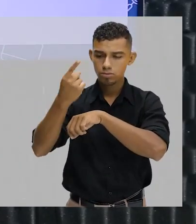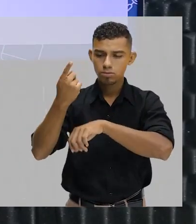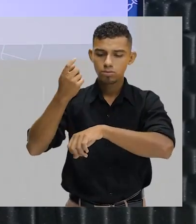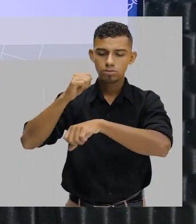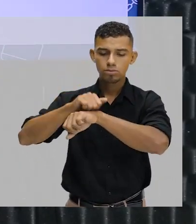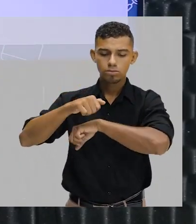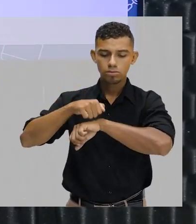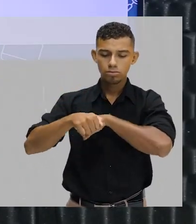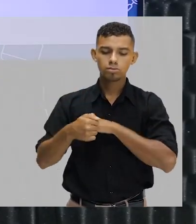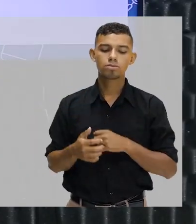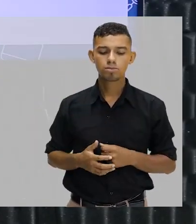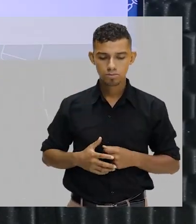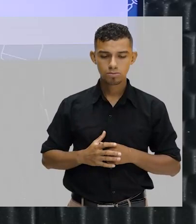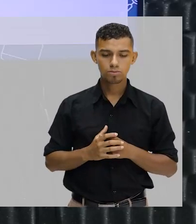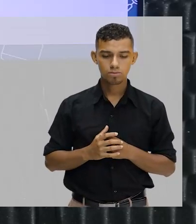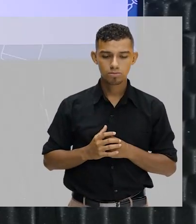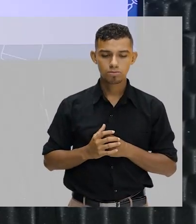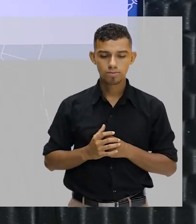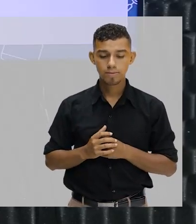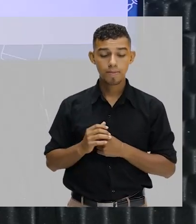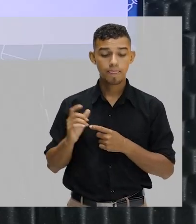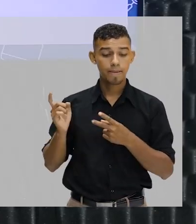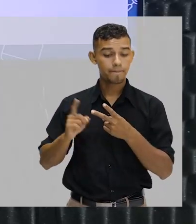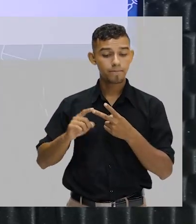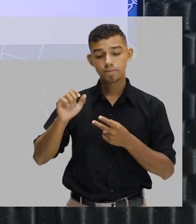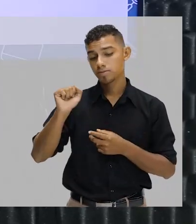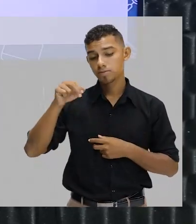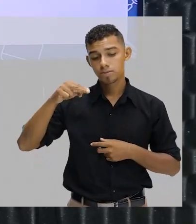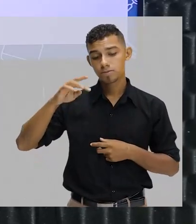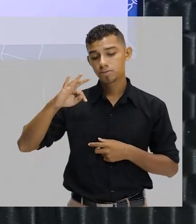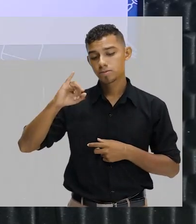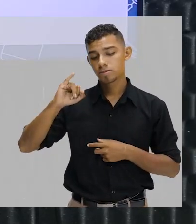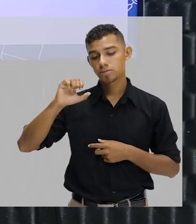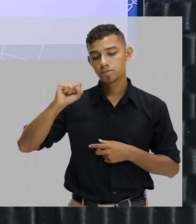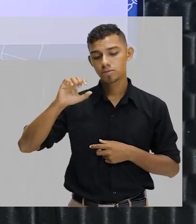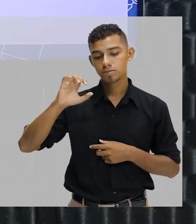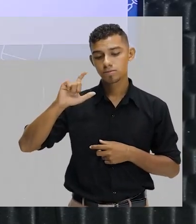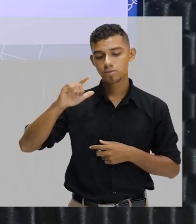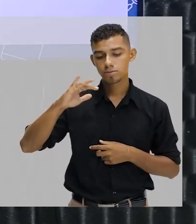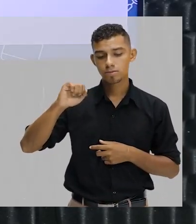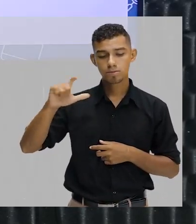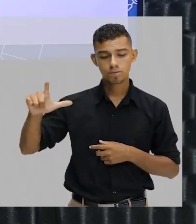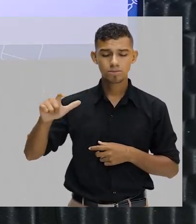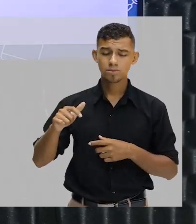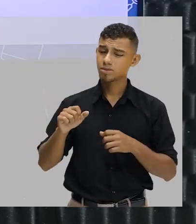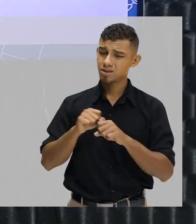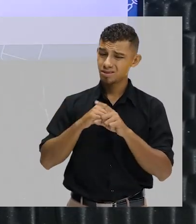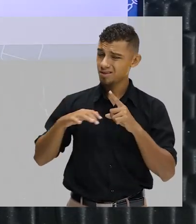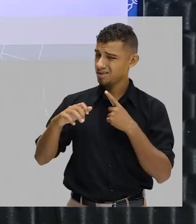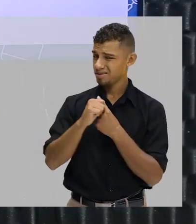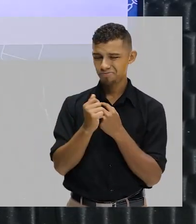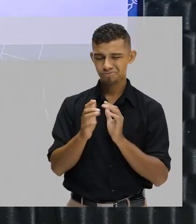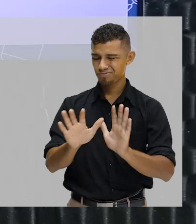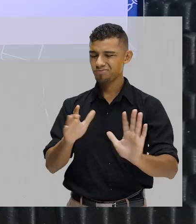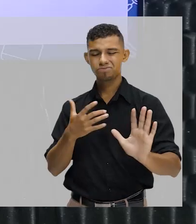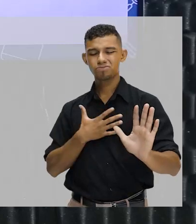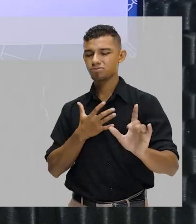graduação. Antisocial. Anti, dá a ideia de algo negativo. Antissocial.